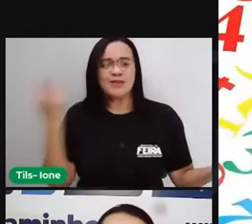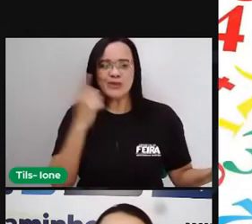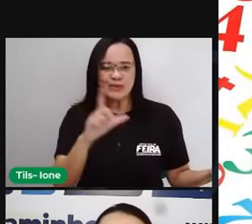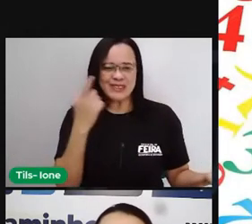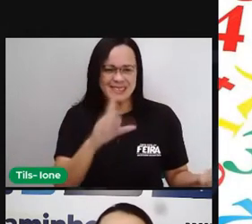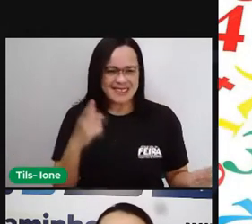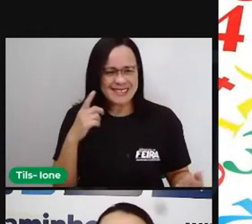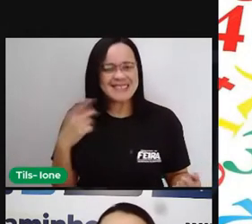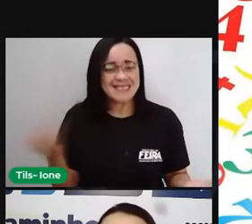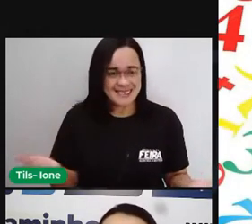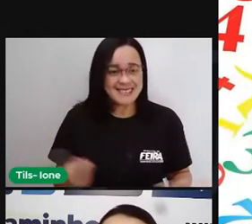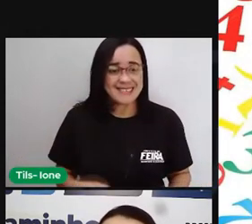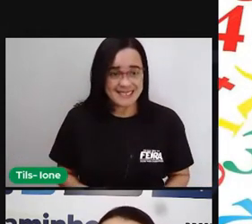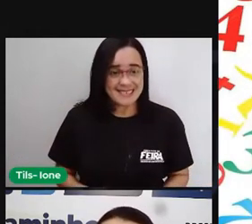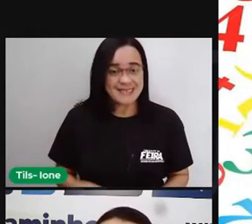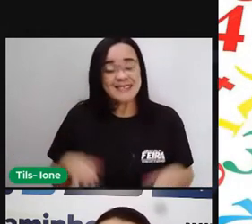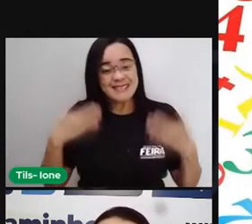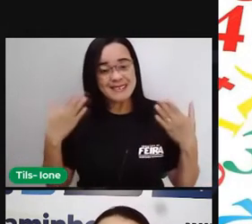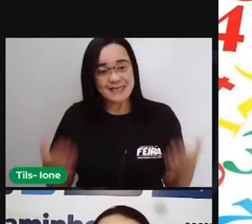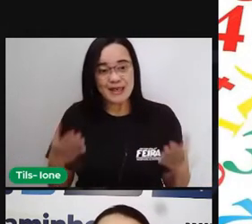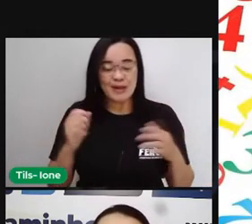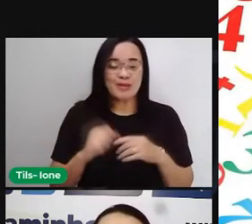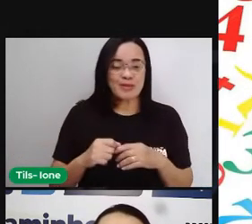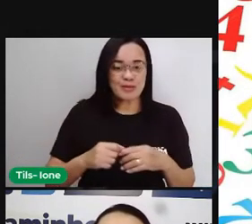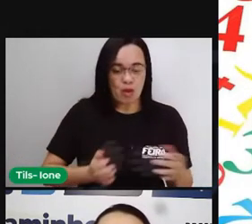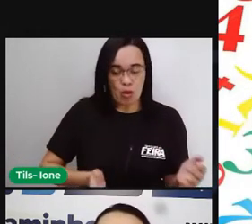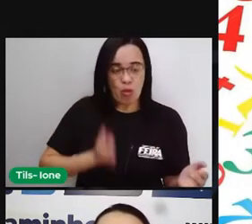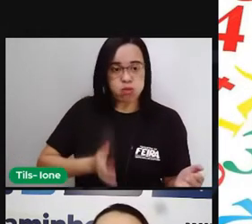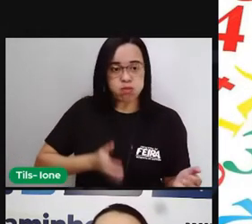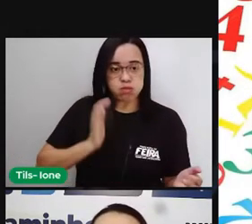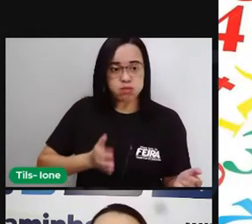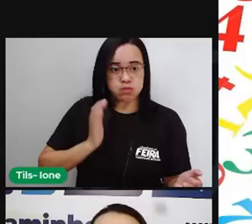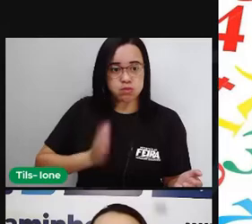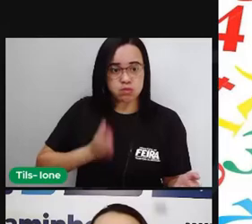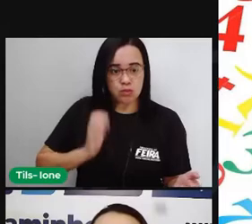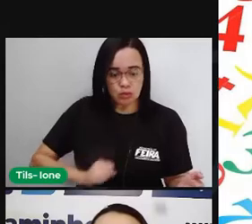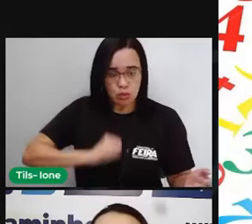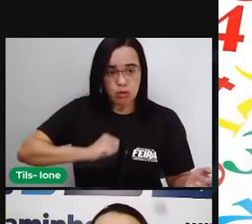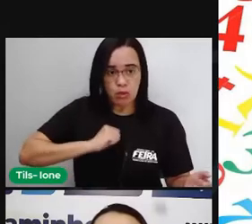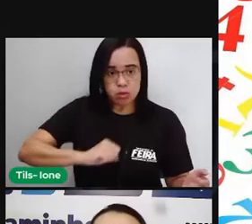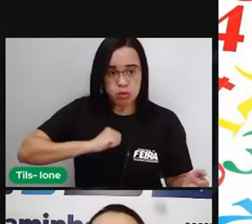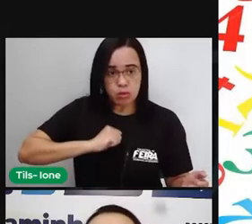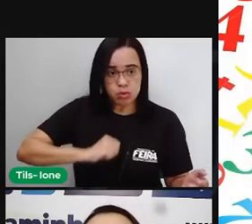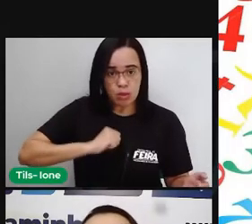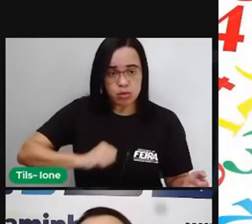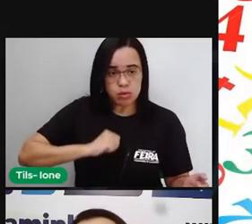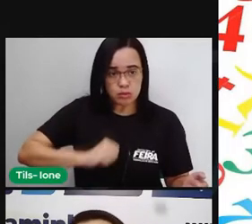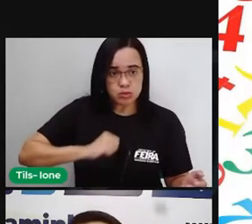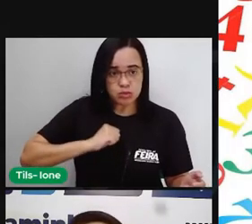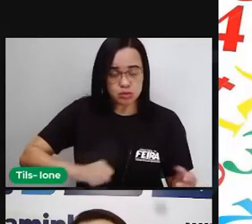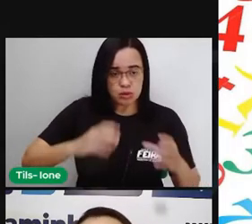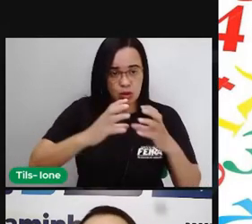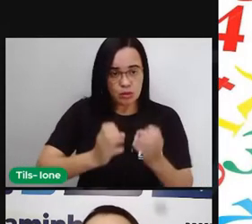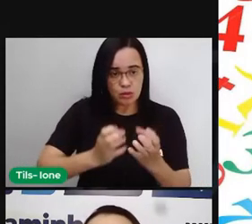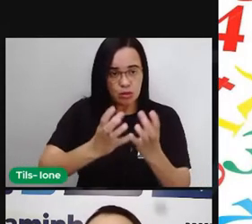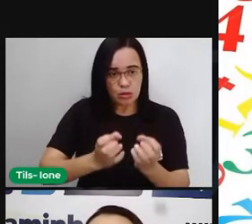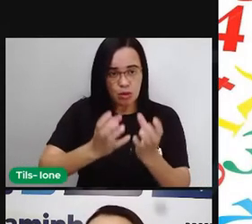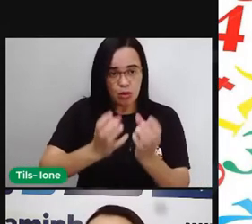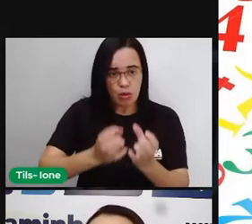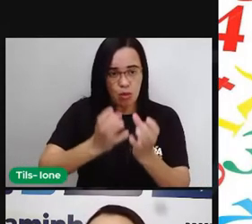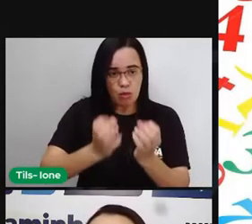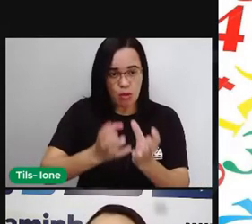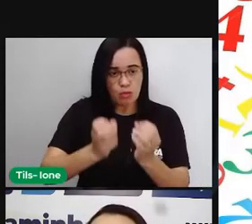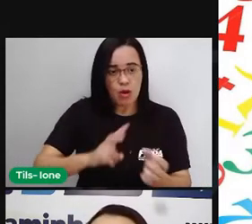E aí, por falar em batimento cardíaco, né? Por falar aí desse coração que é esse músculo forte, que